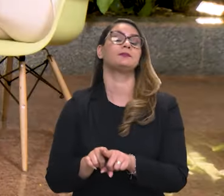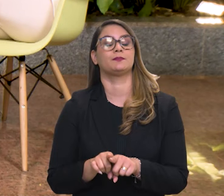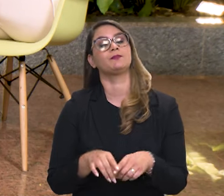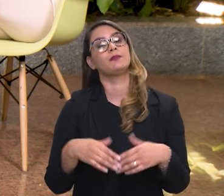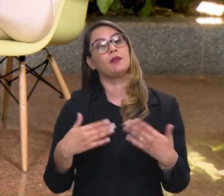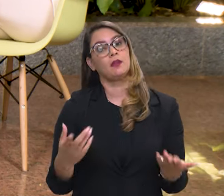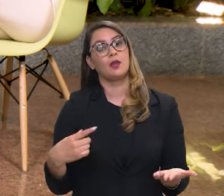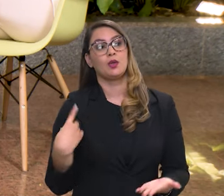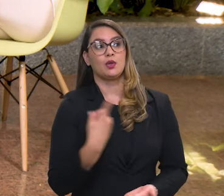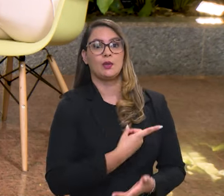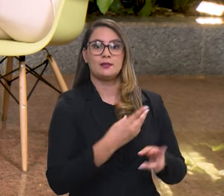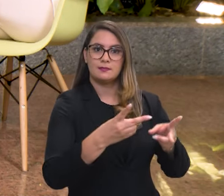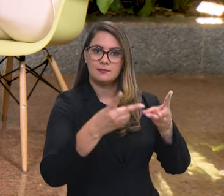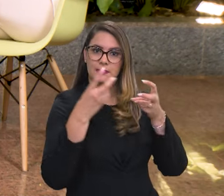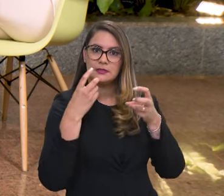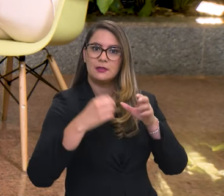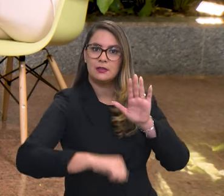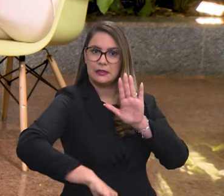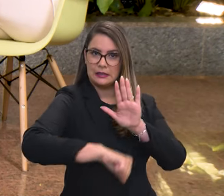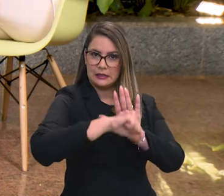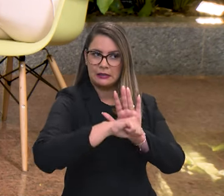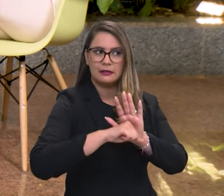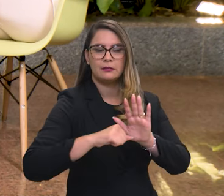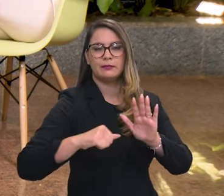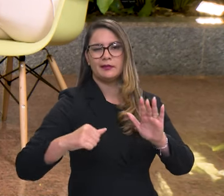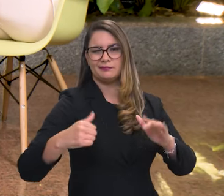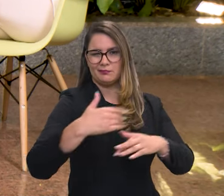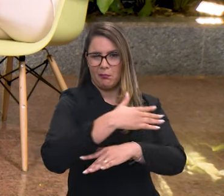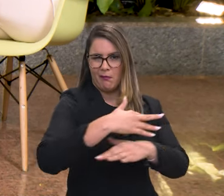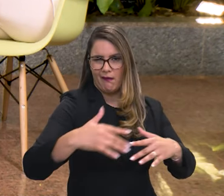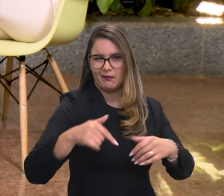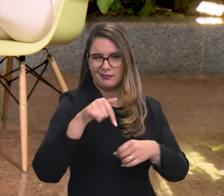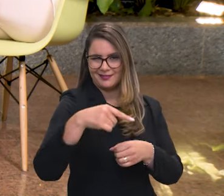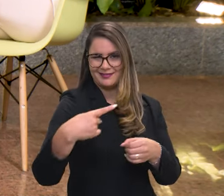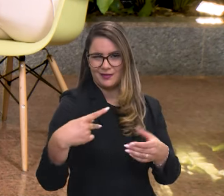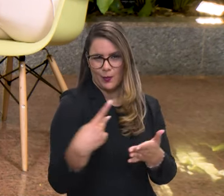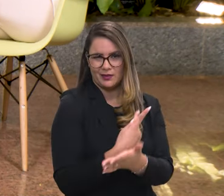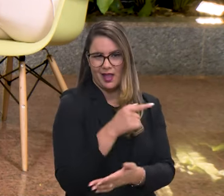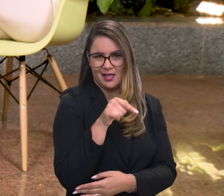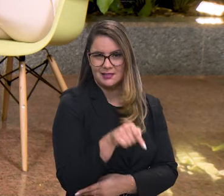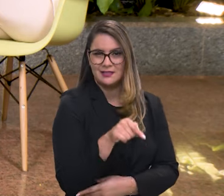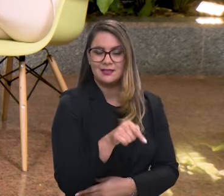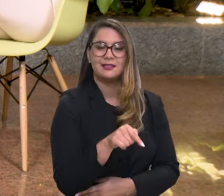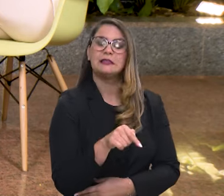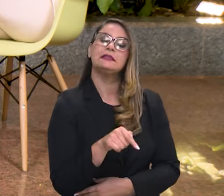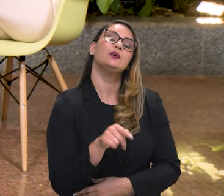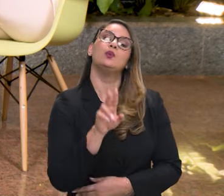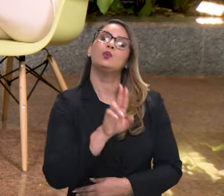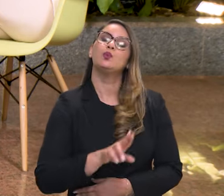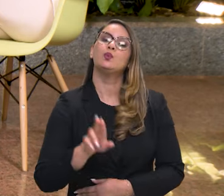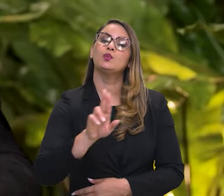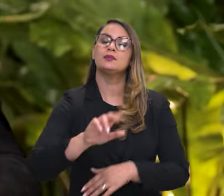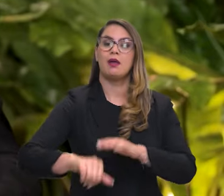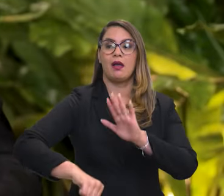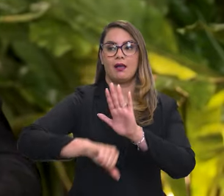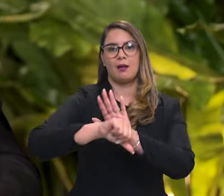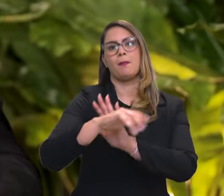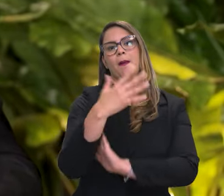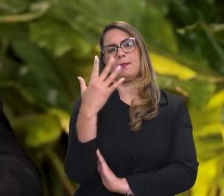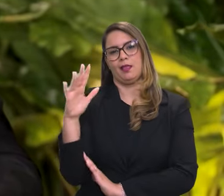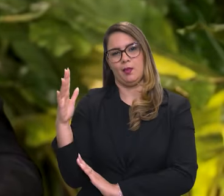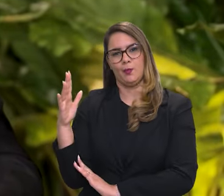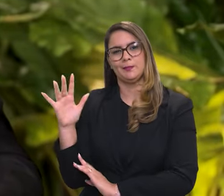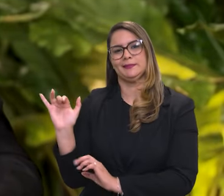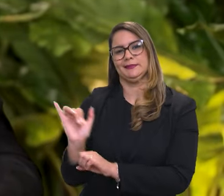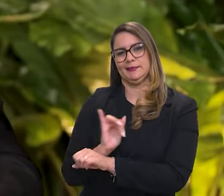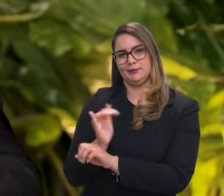O que a gente percebe é que muitos crimes urbanos, aquele crime organizado, tem se utilizado dos